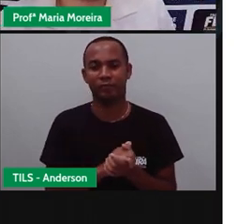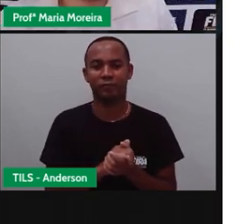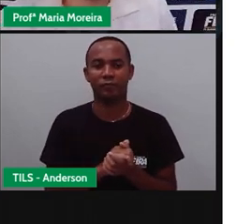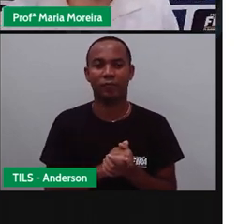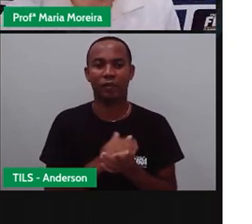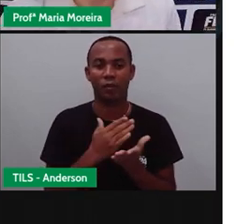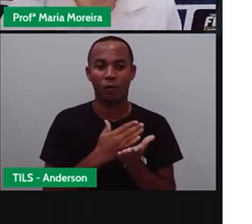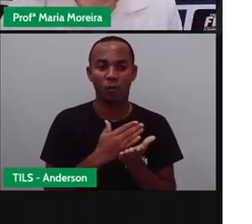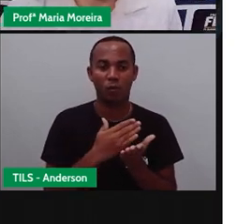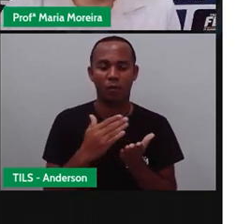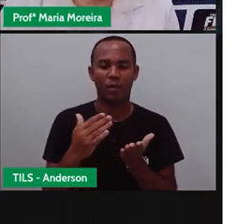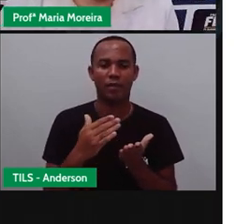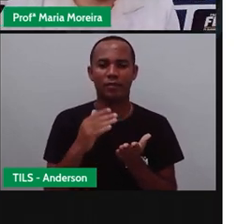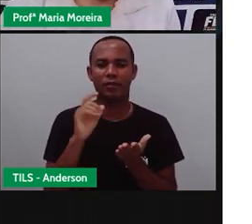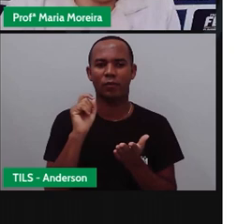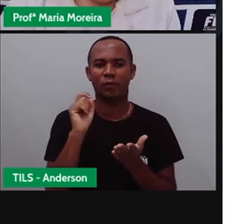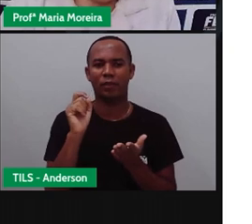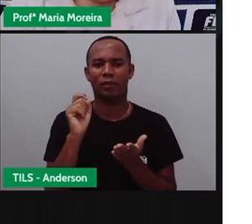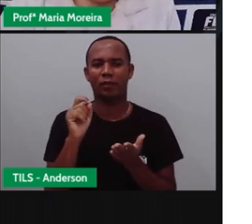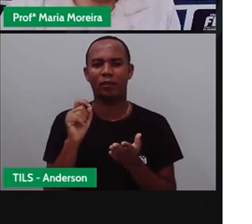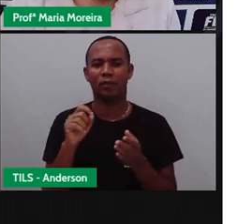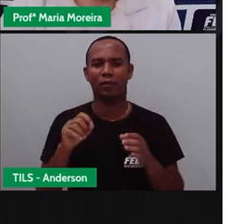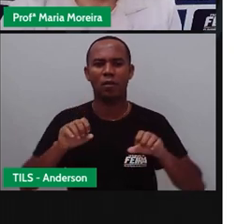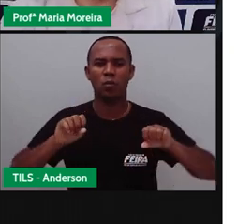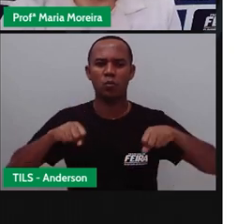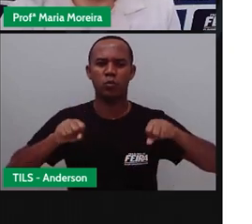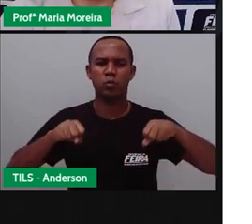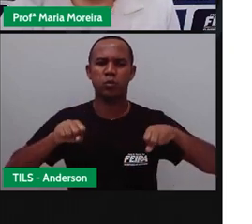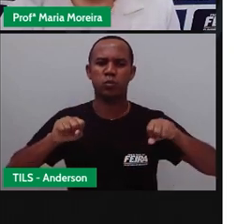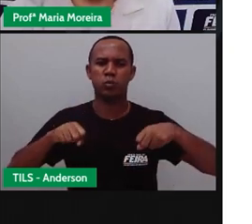aí surge o quê? As motos, tá?